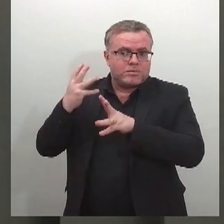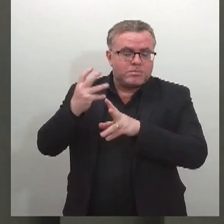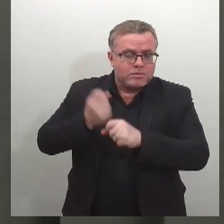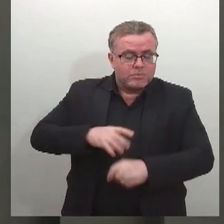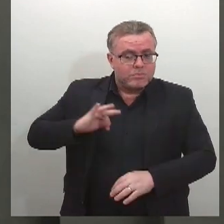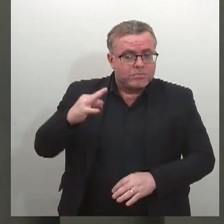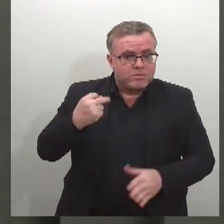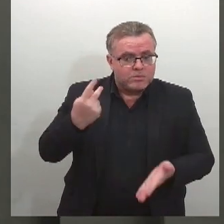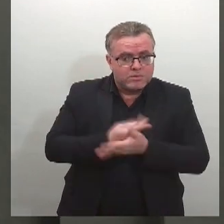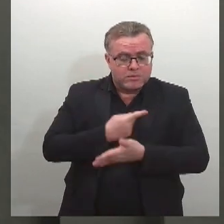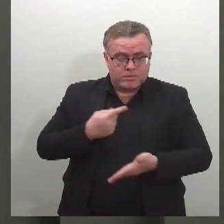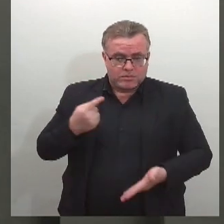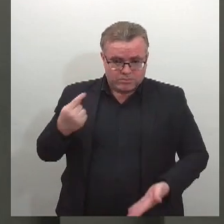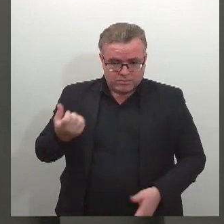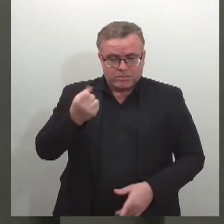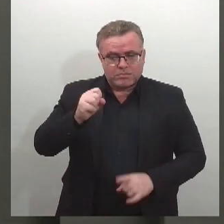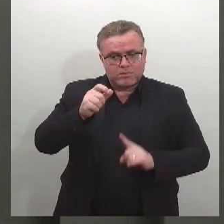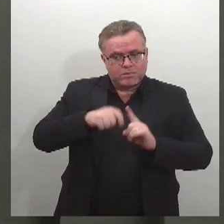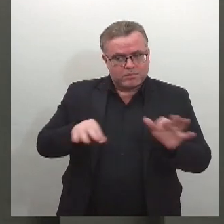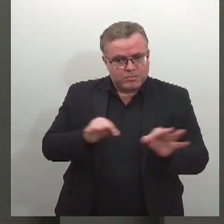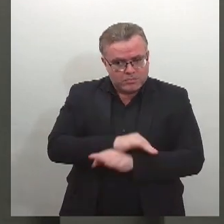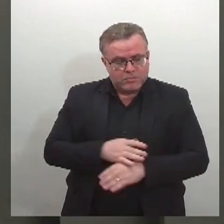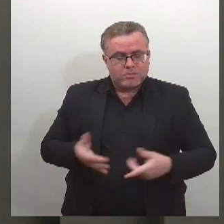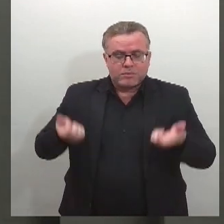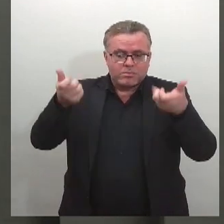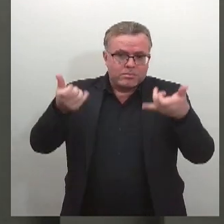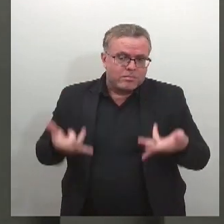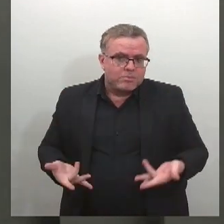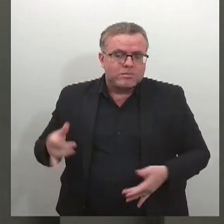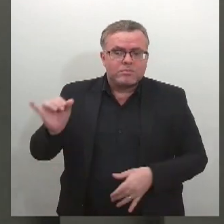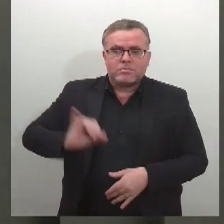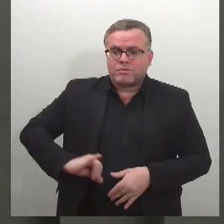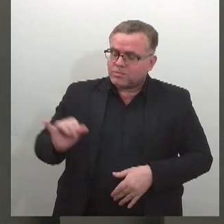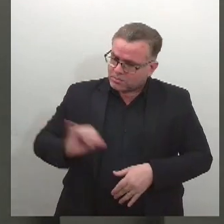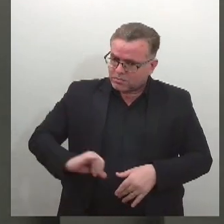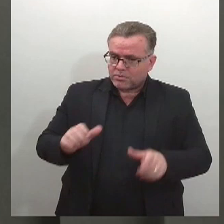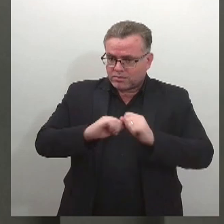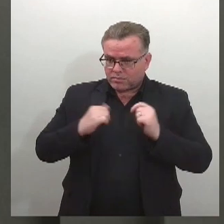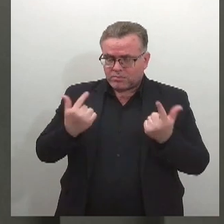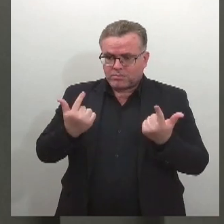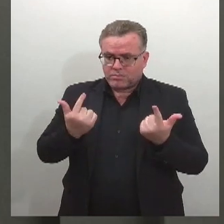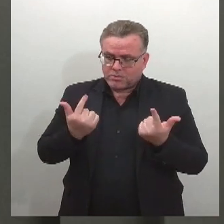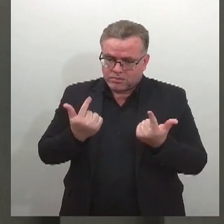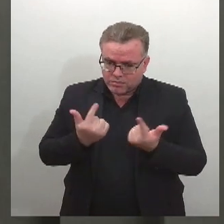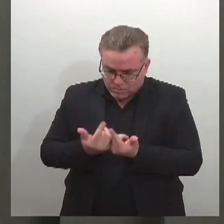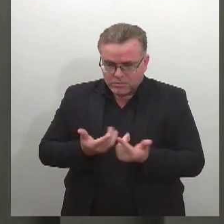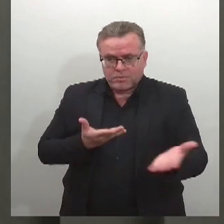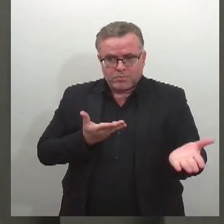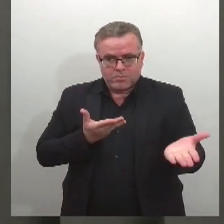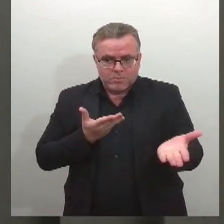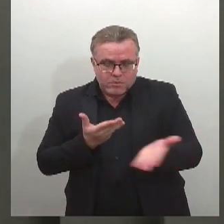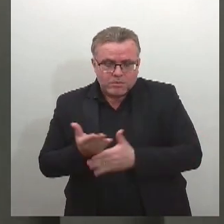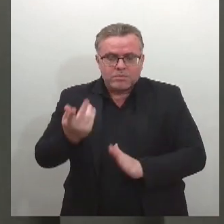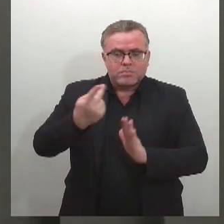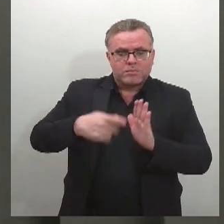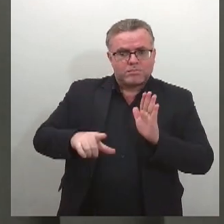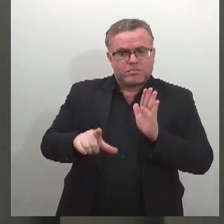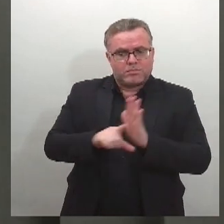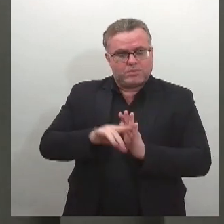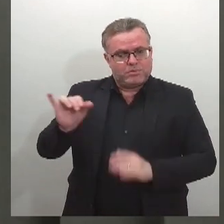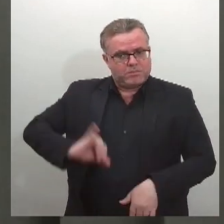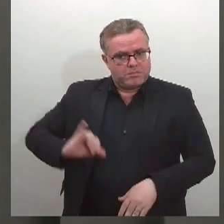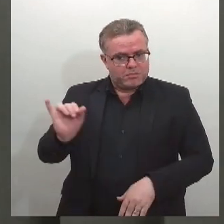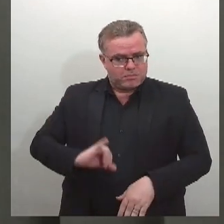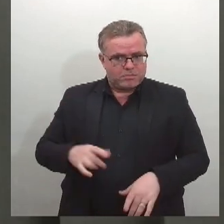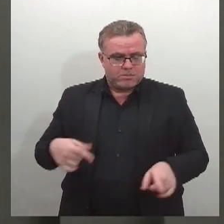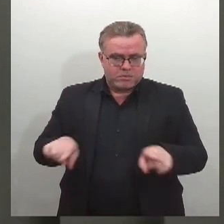Na ocasião, ele falou sobre a importância da Assembleia Legislativa para a aprovação dos projetos do Executivo e anunciou